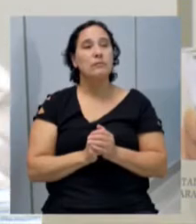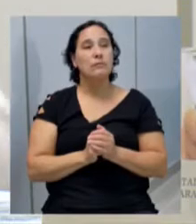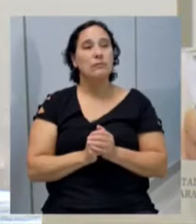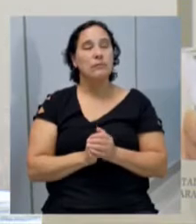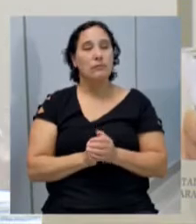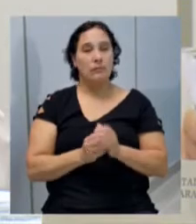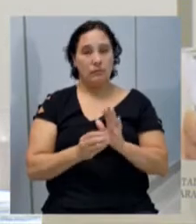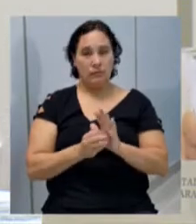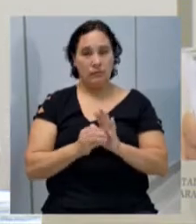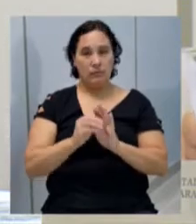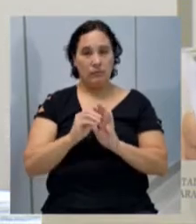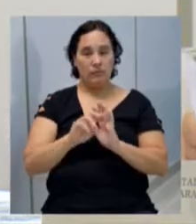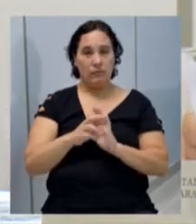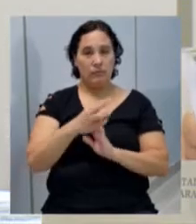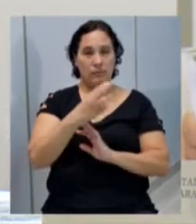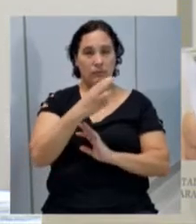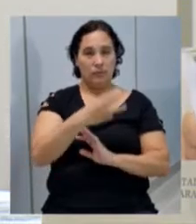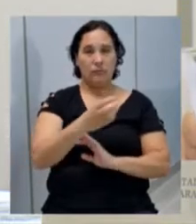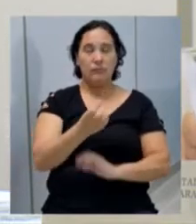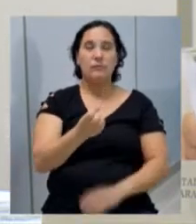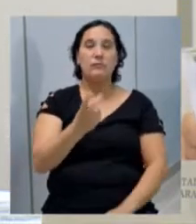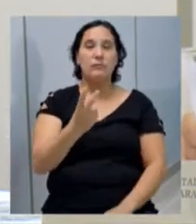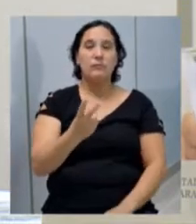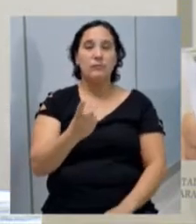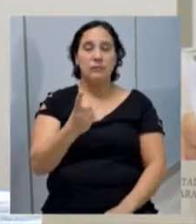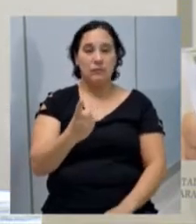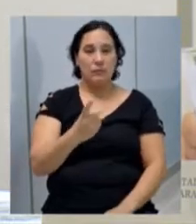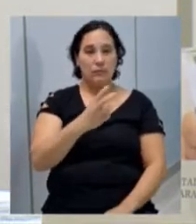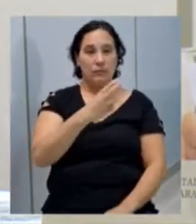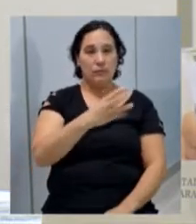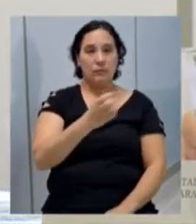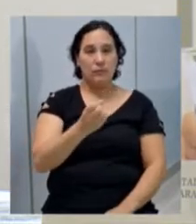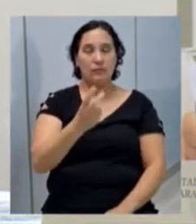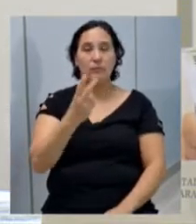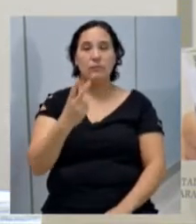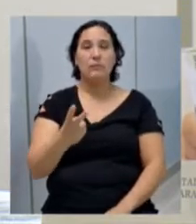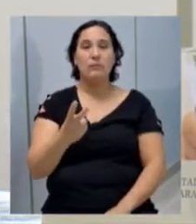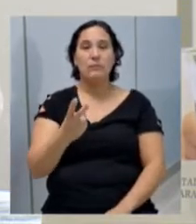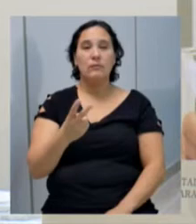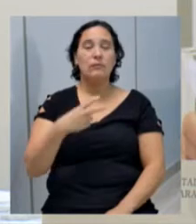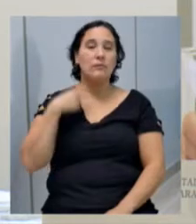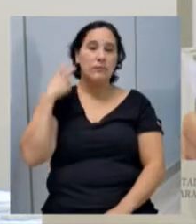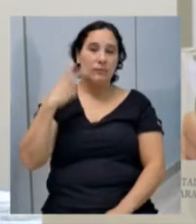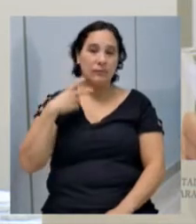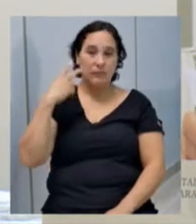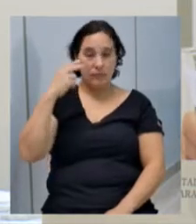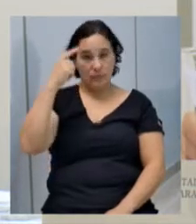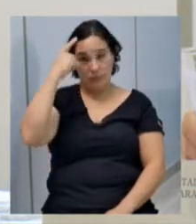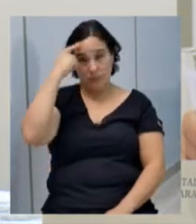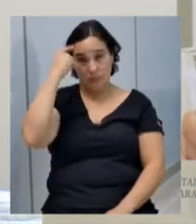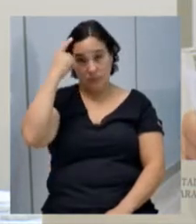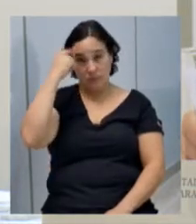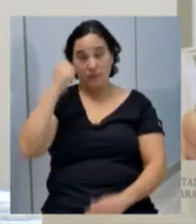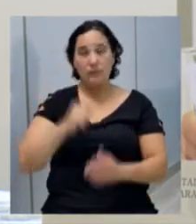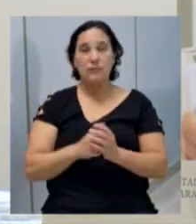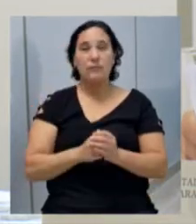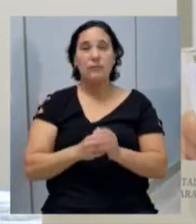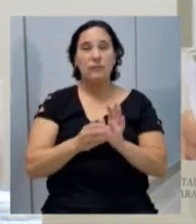Indicação número 361 e 362 de 2018 do vereador João Paulo Menegate.